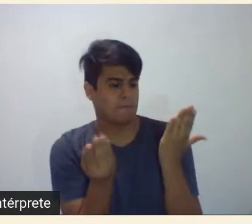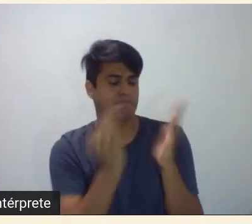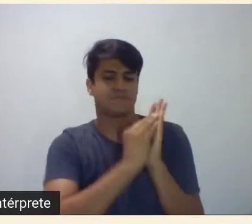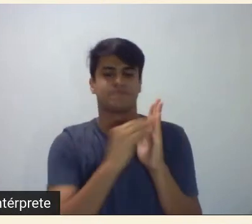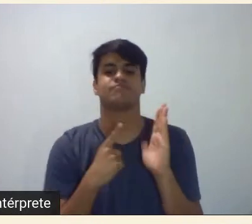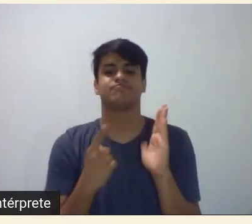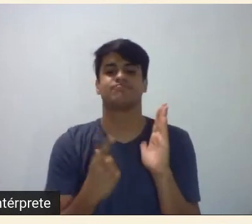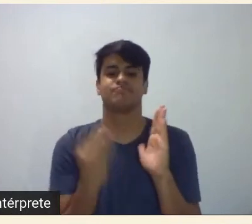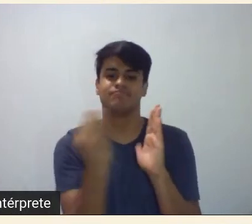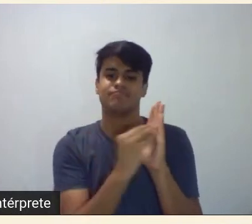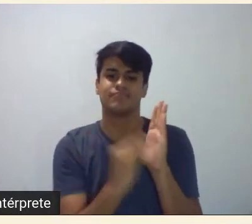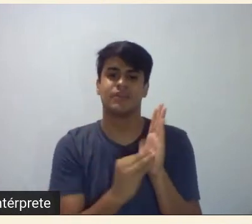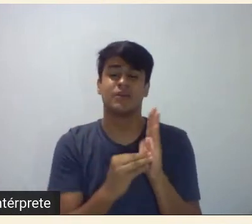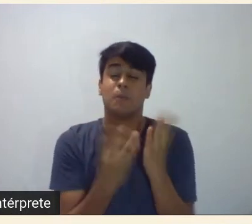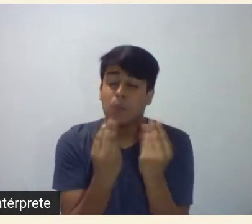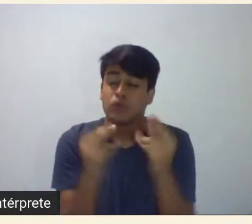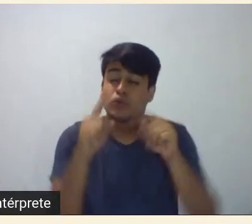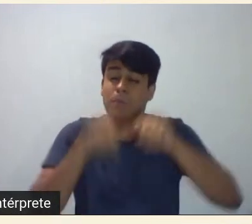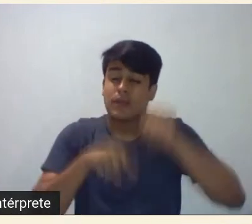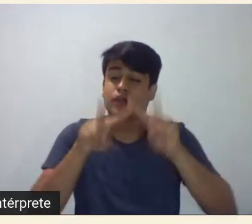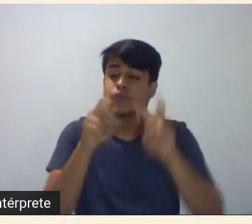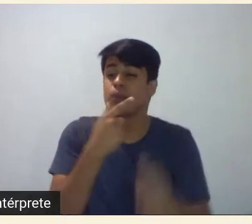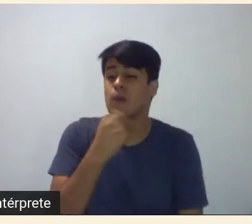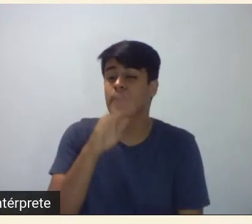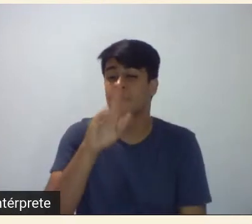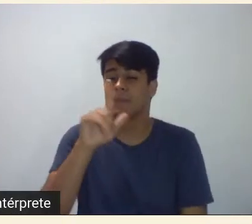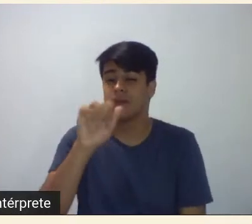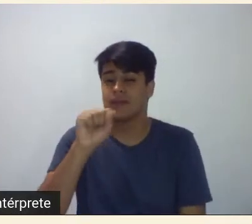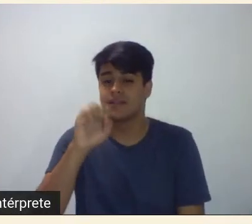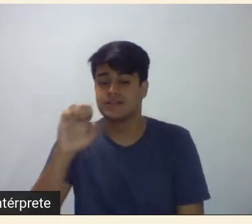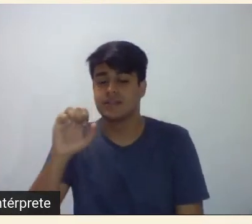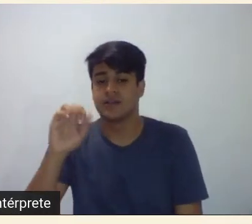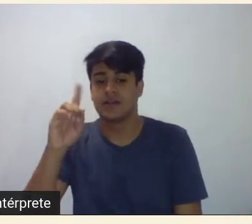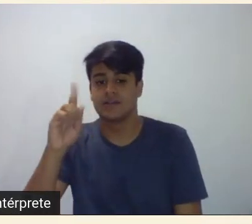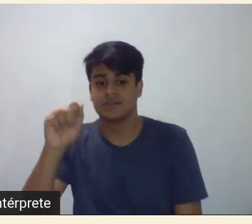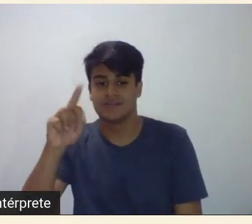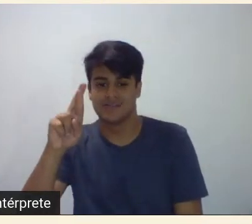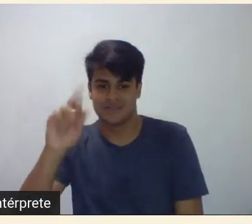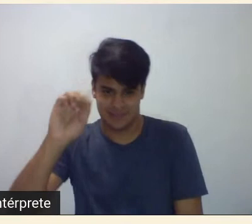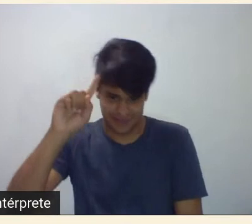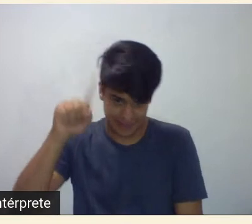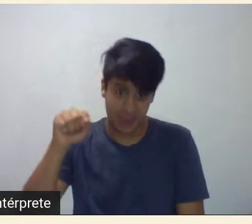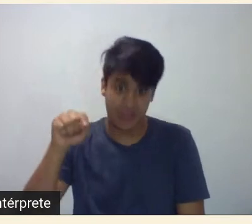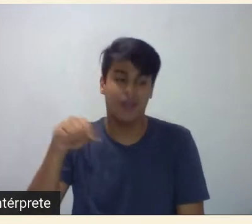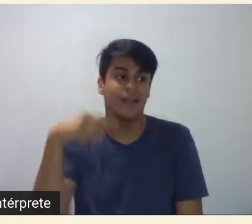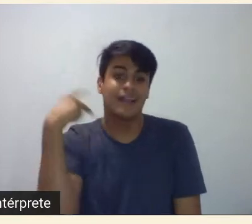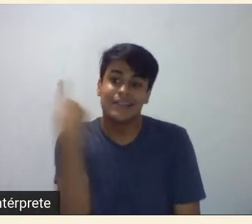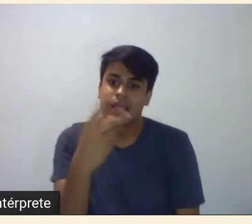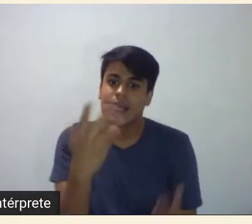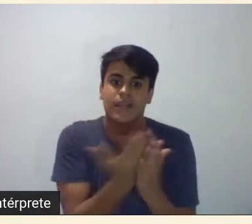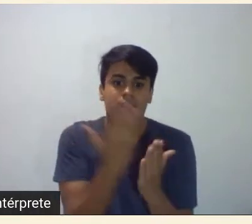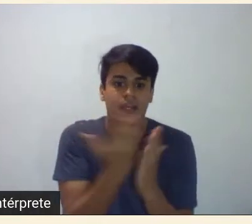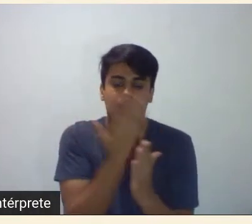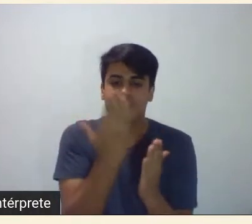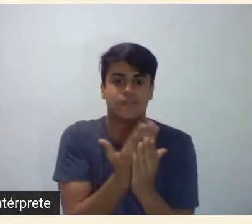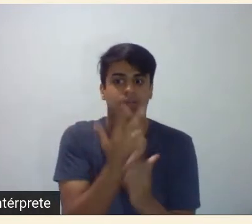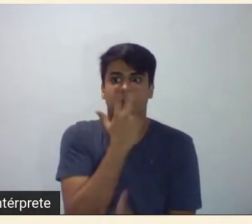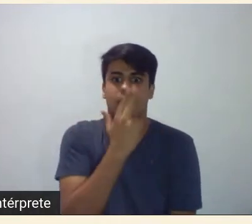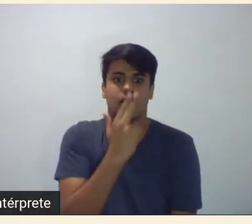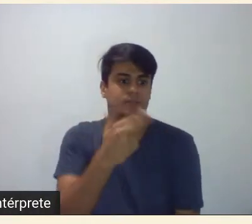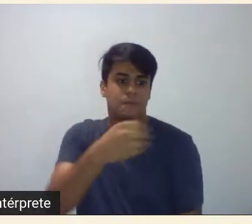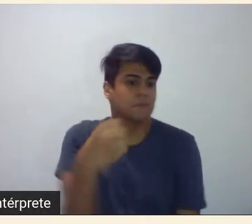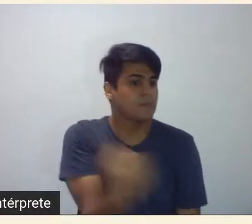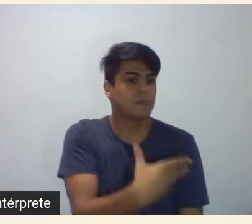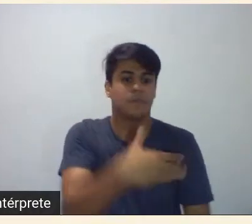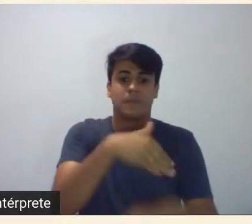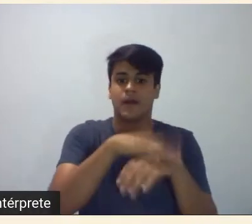material sobre o Bless Andrade que daí o livro dele ele até passou na frente da pesquisa minha sobre Tarsila porque